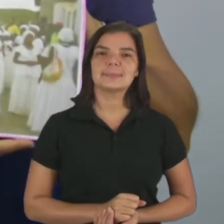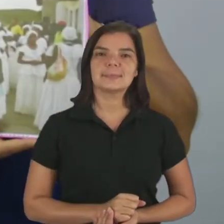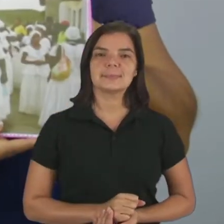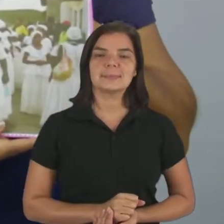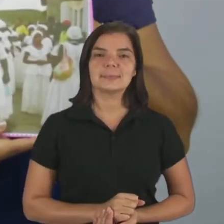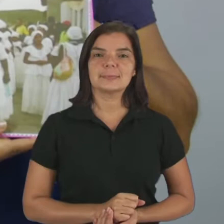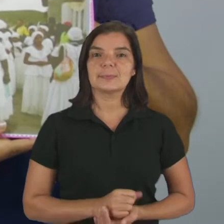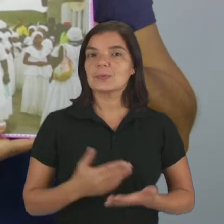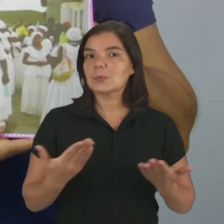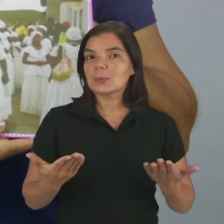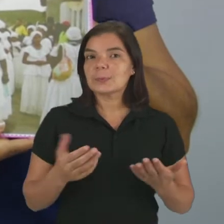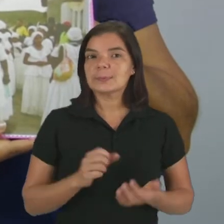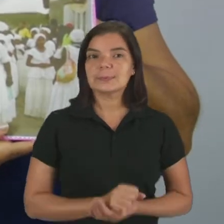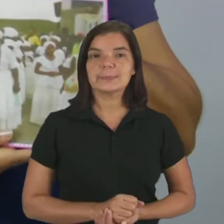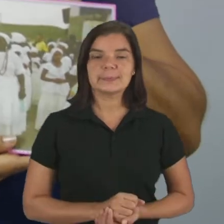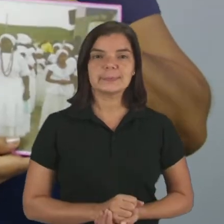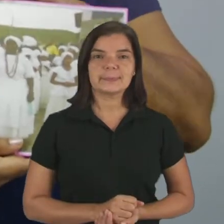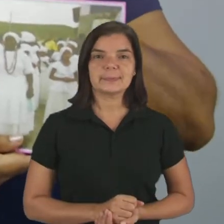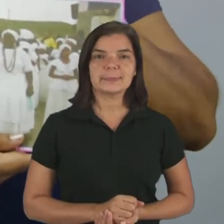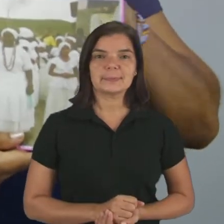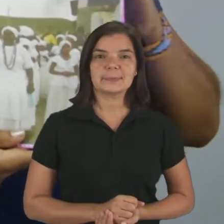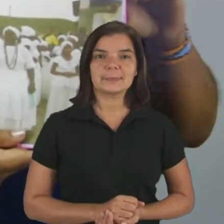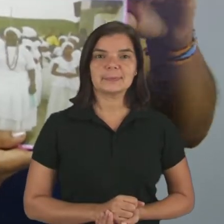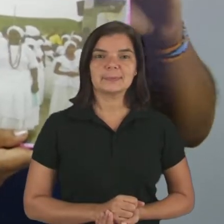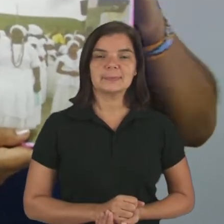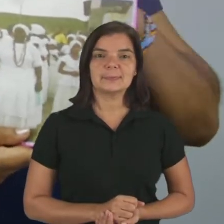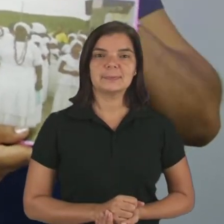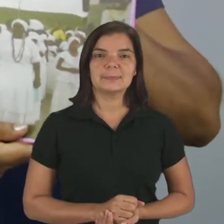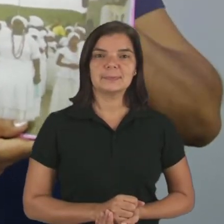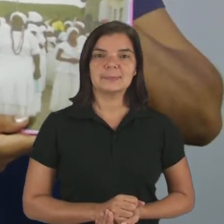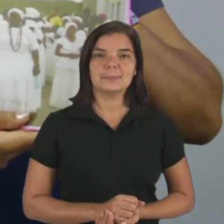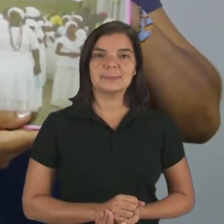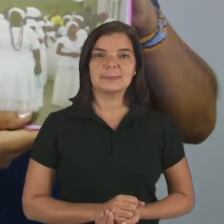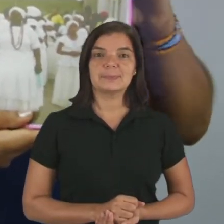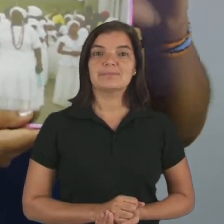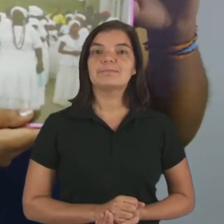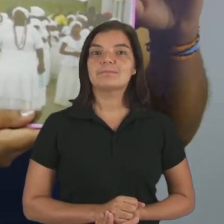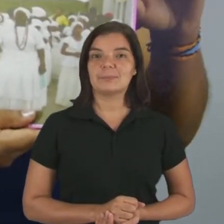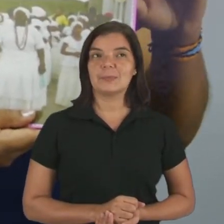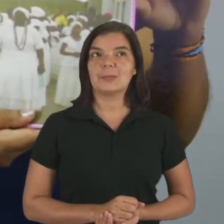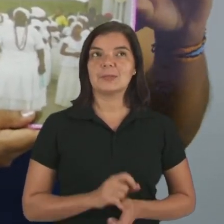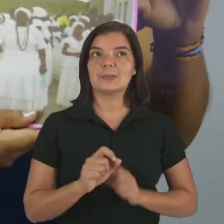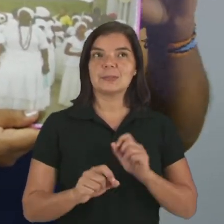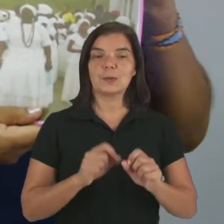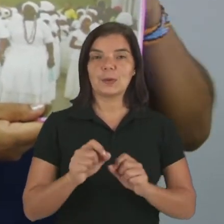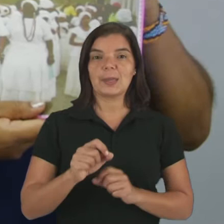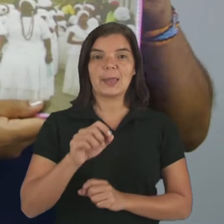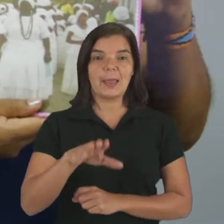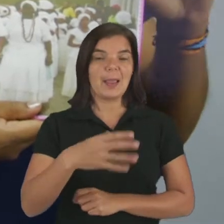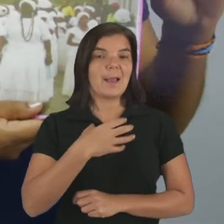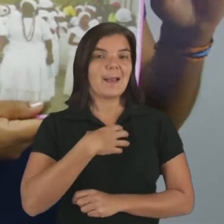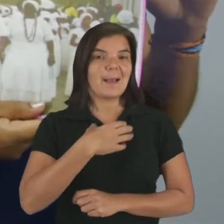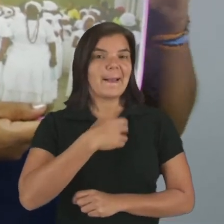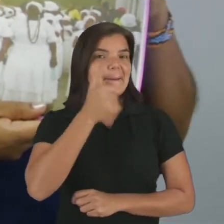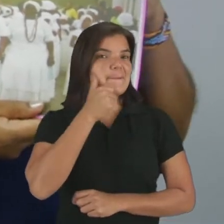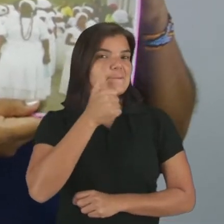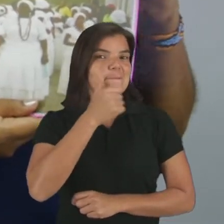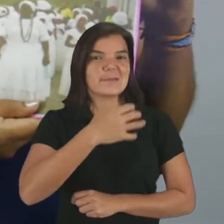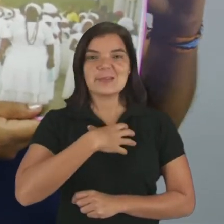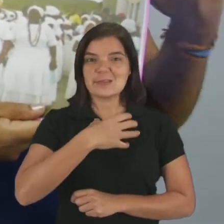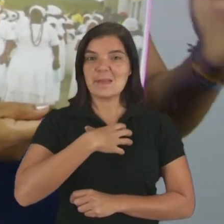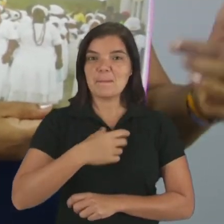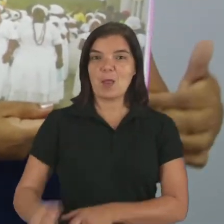Esta? Quem são? São as baianas. Ah, são lá da Bahia?